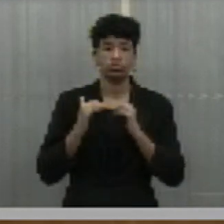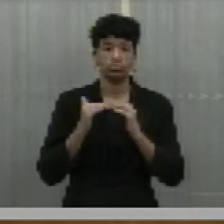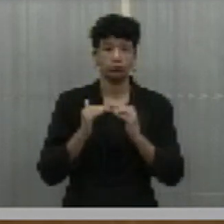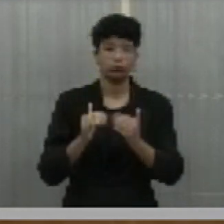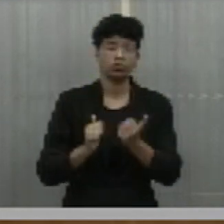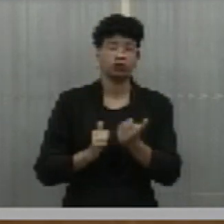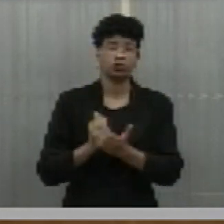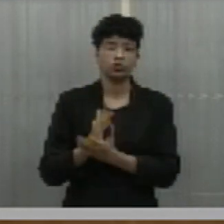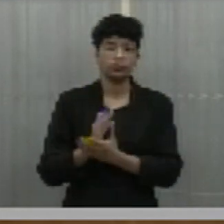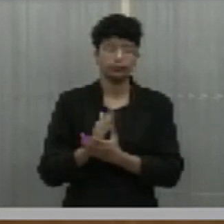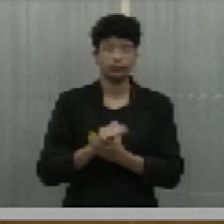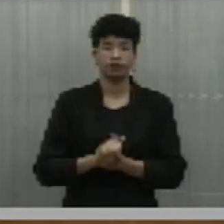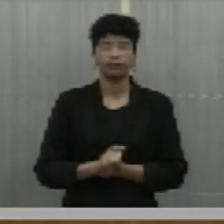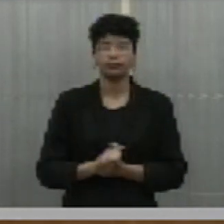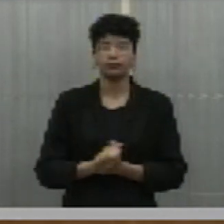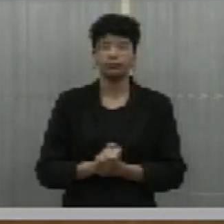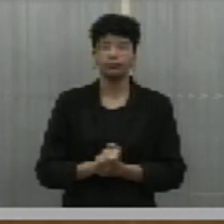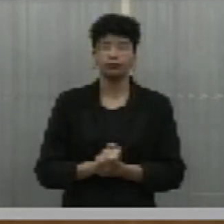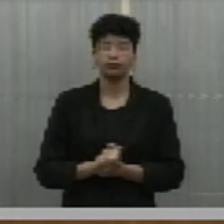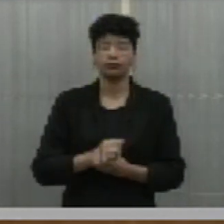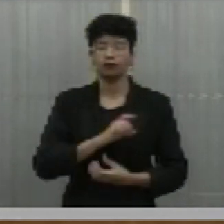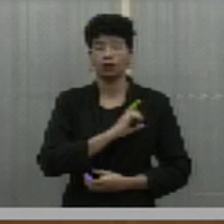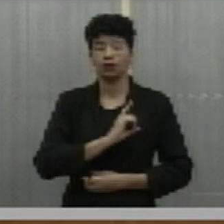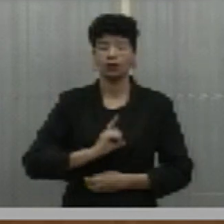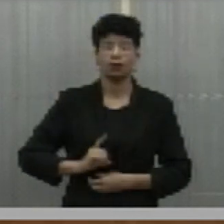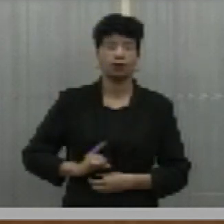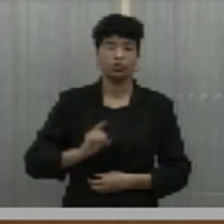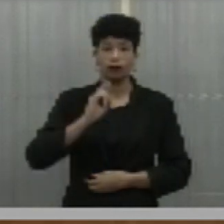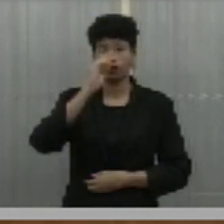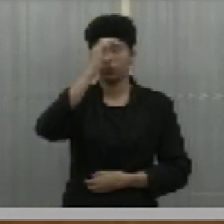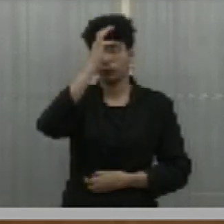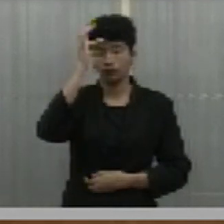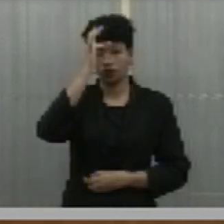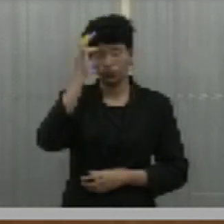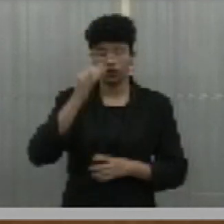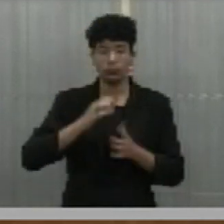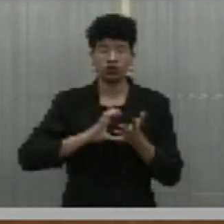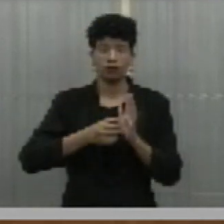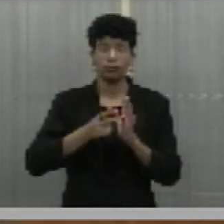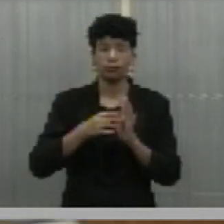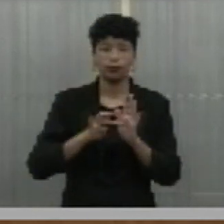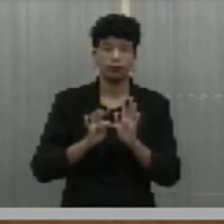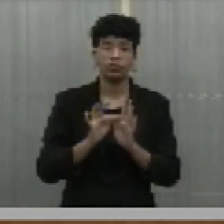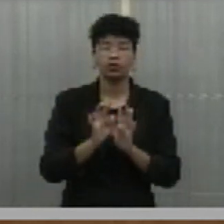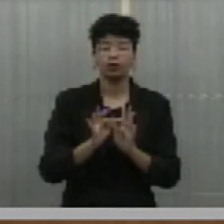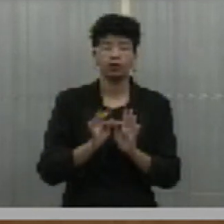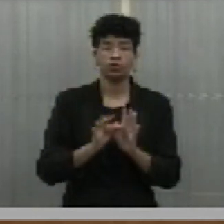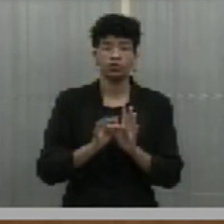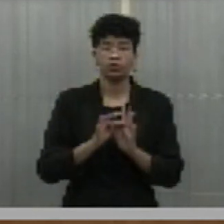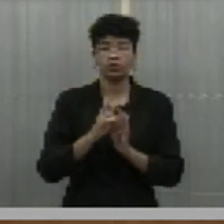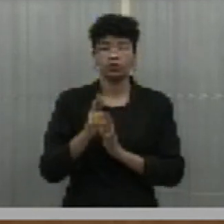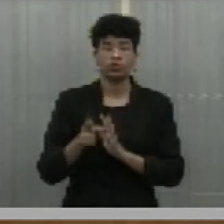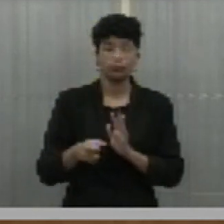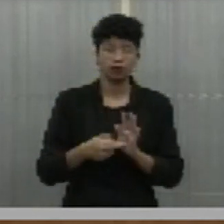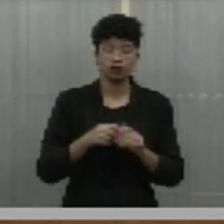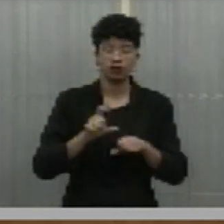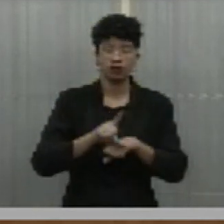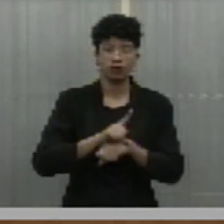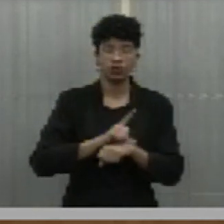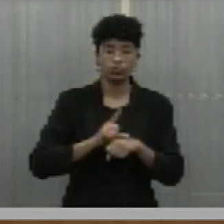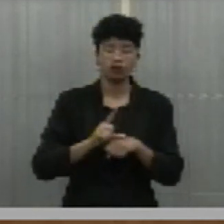como estão, aprovado. Franzé Silva, deputado estadual pelo Partido dos Trabalhadores, com assento nesta Casa